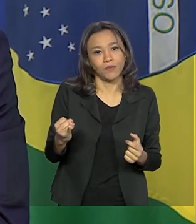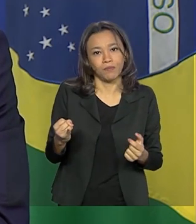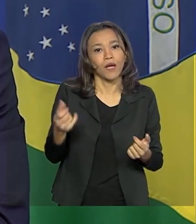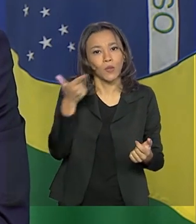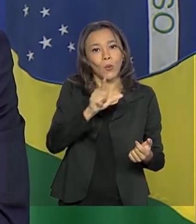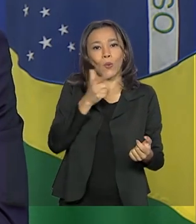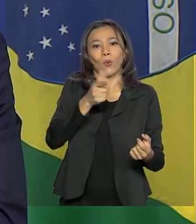de carências.